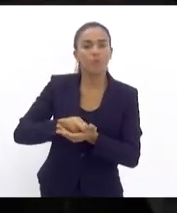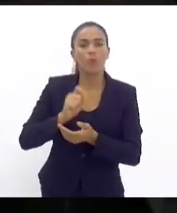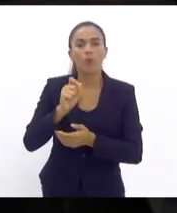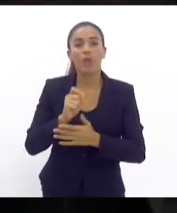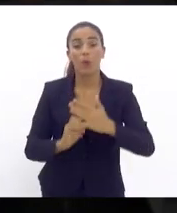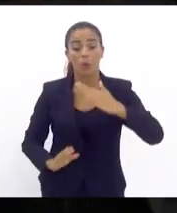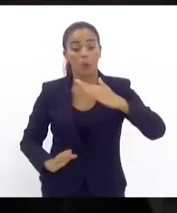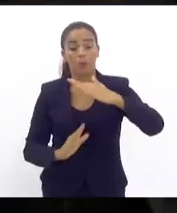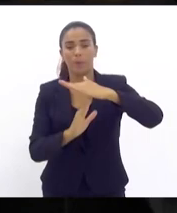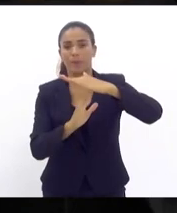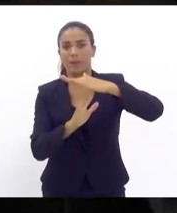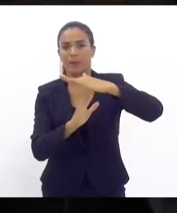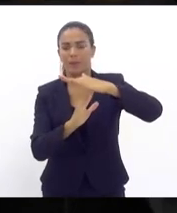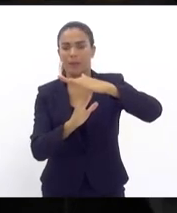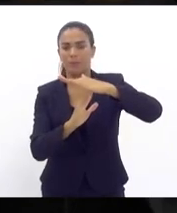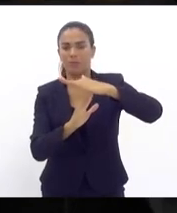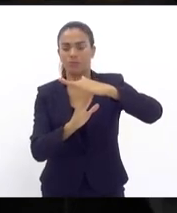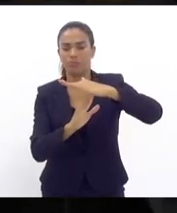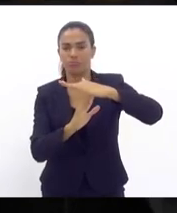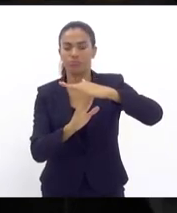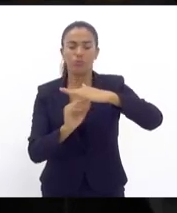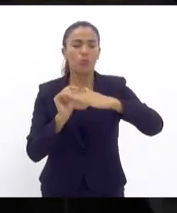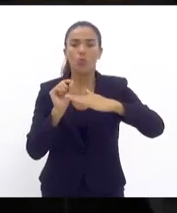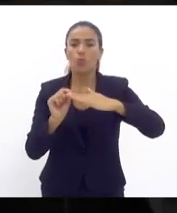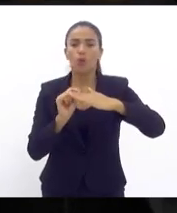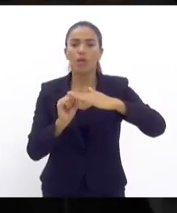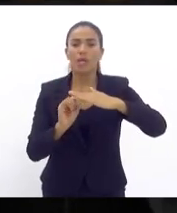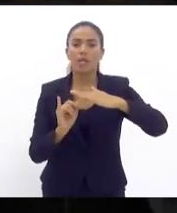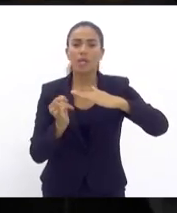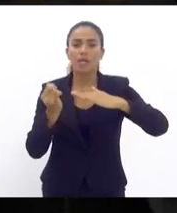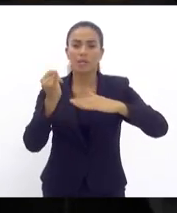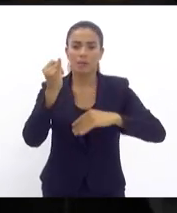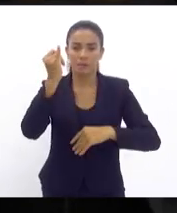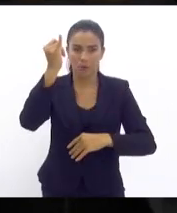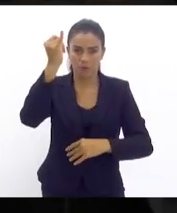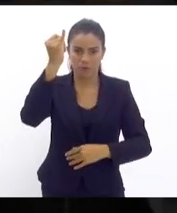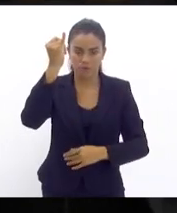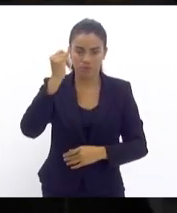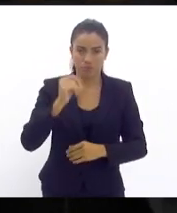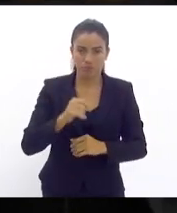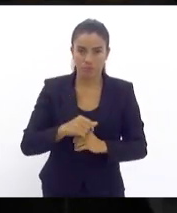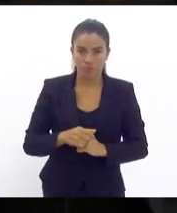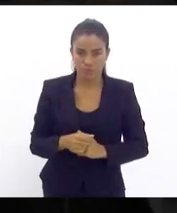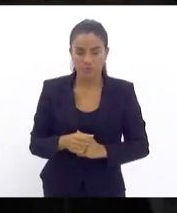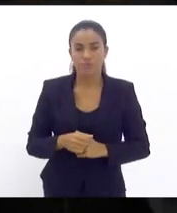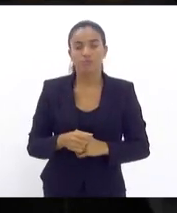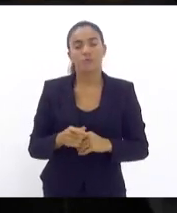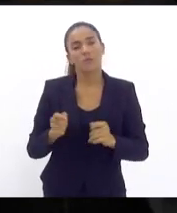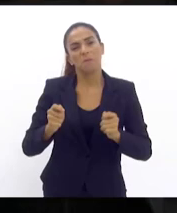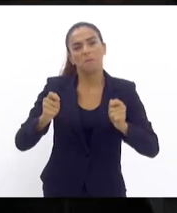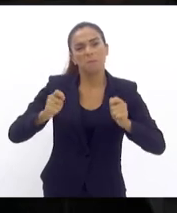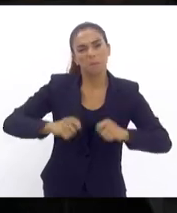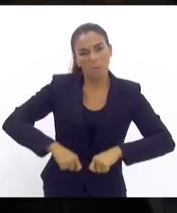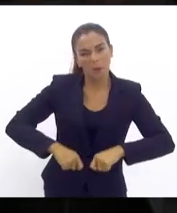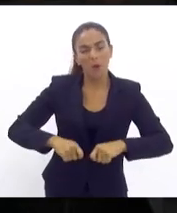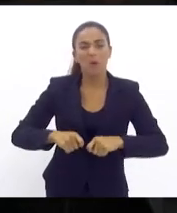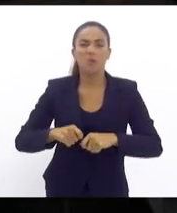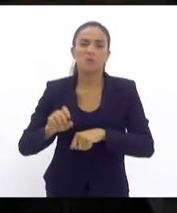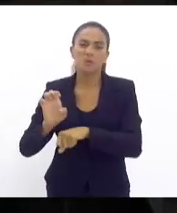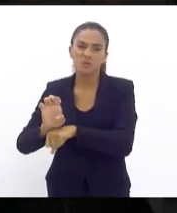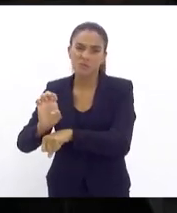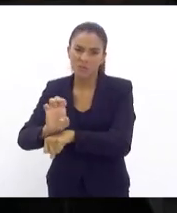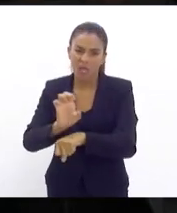teto máximo de impostos que podem os Estados